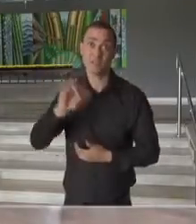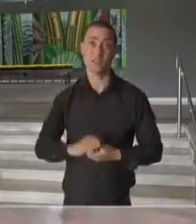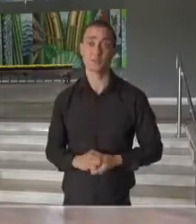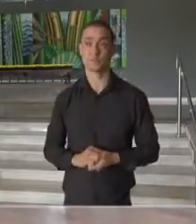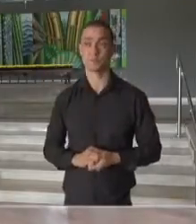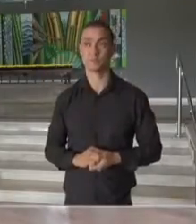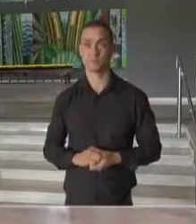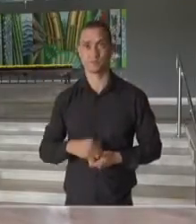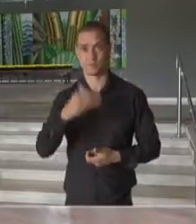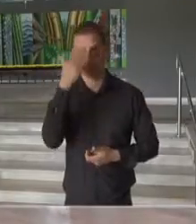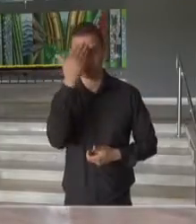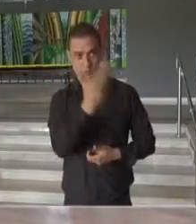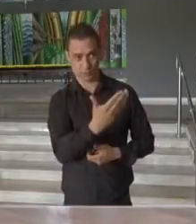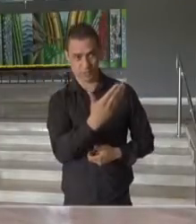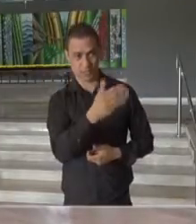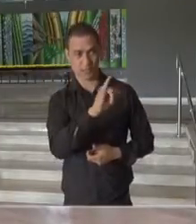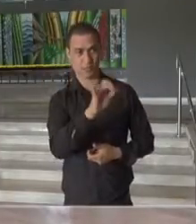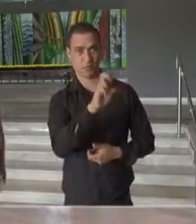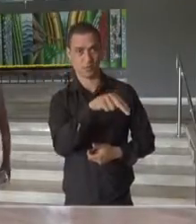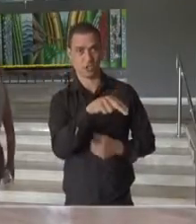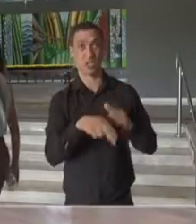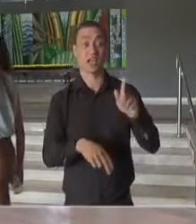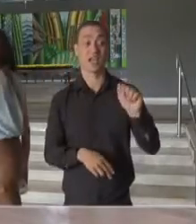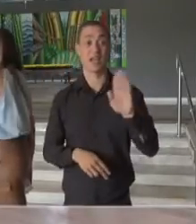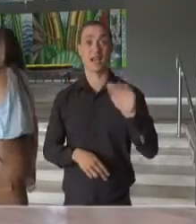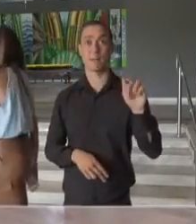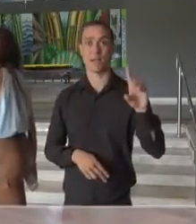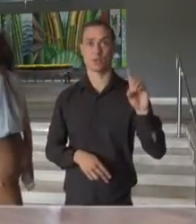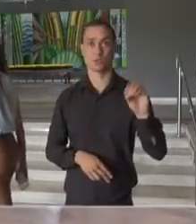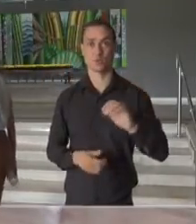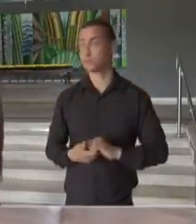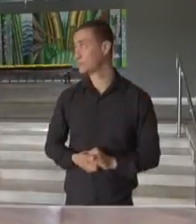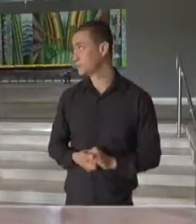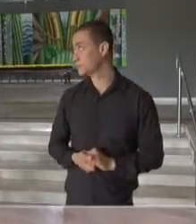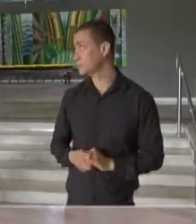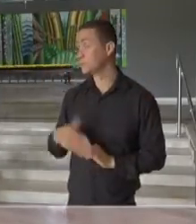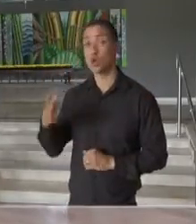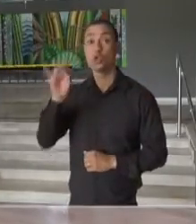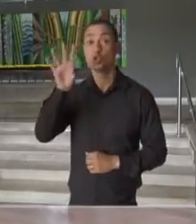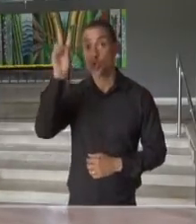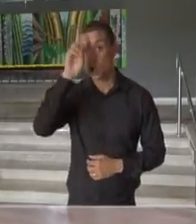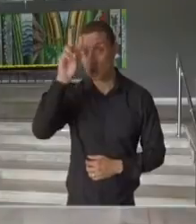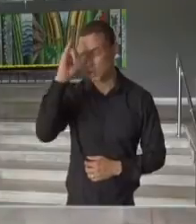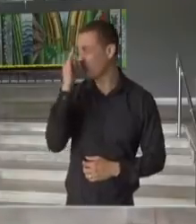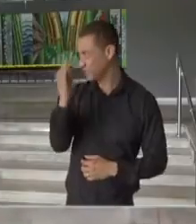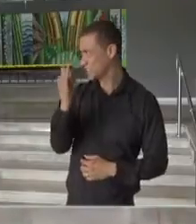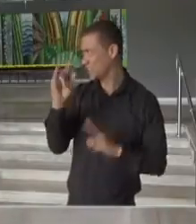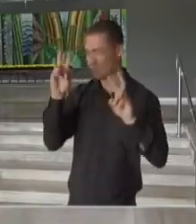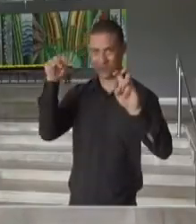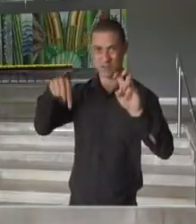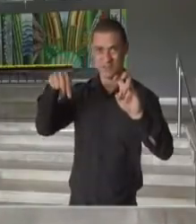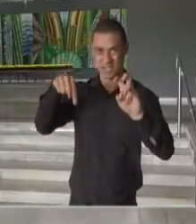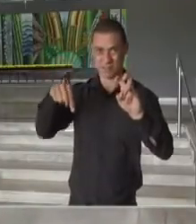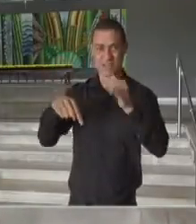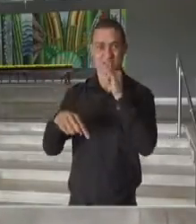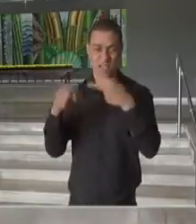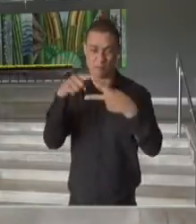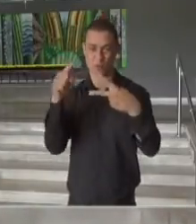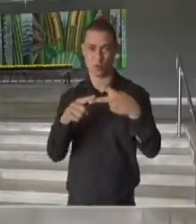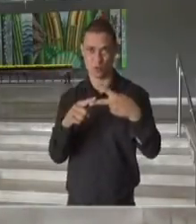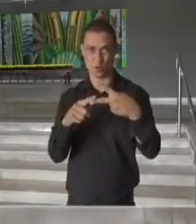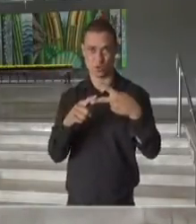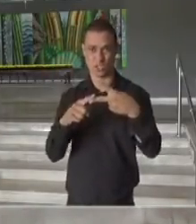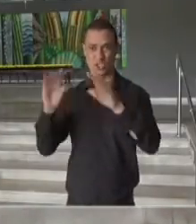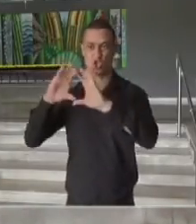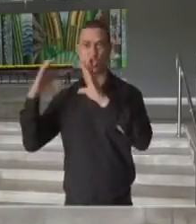Obrigado, Jean Gorenstein. João Gabar. Bem, eu queria lembrar em relação a esses dois exemplos, cidade de